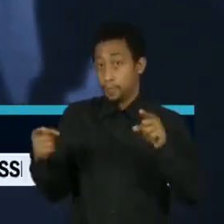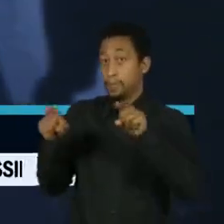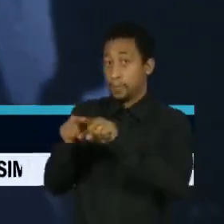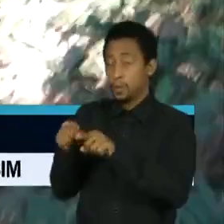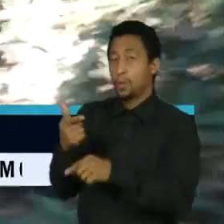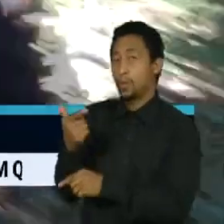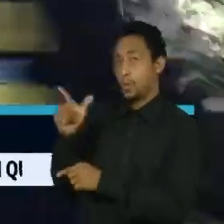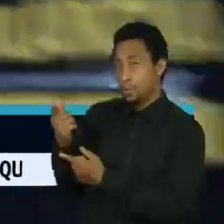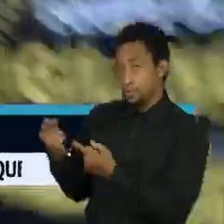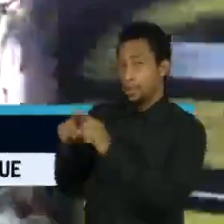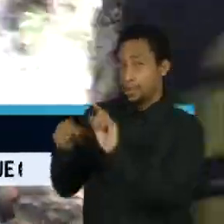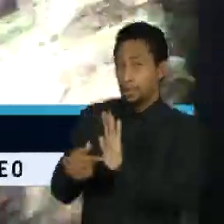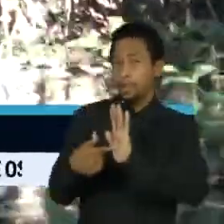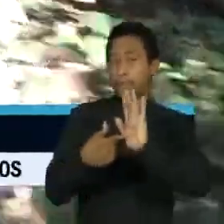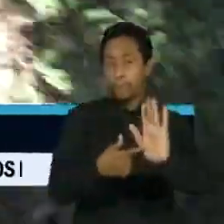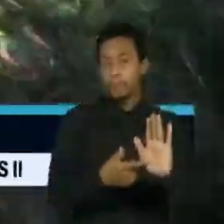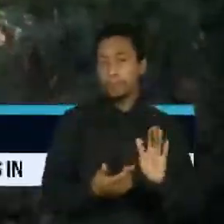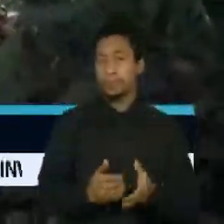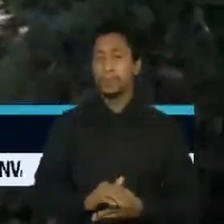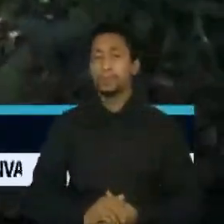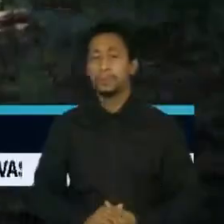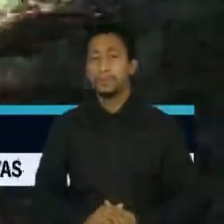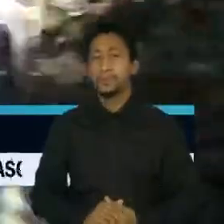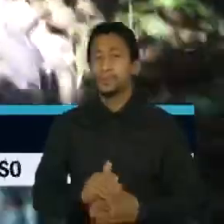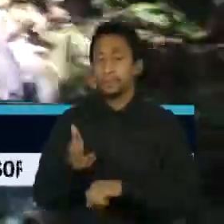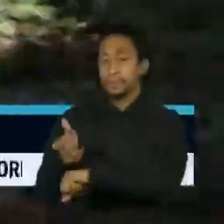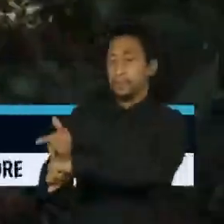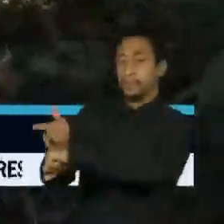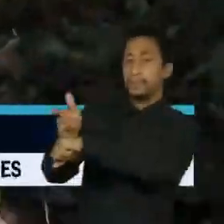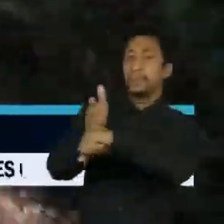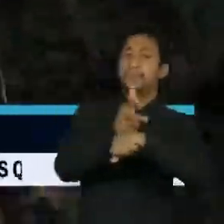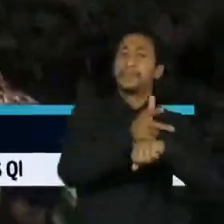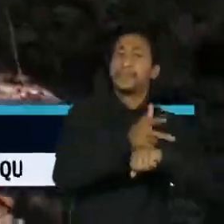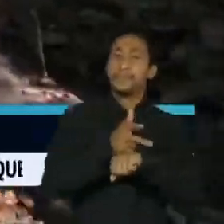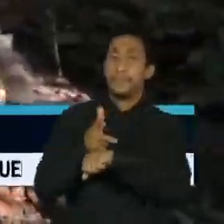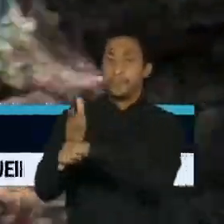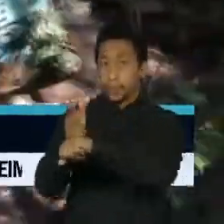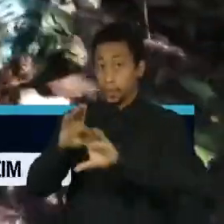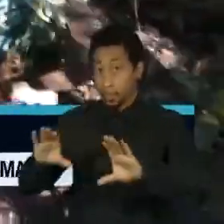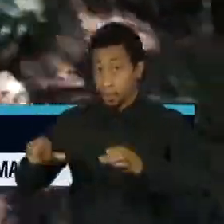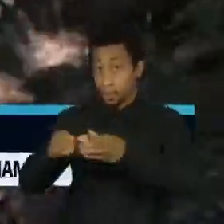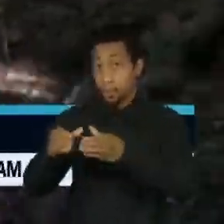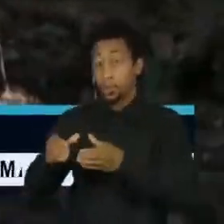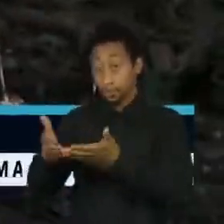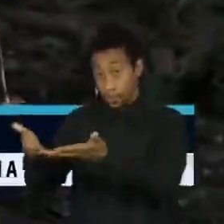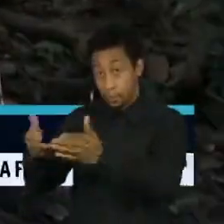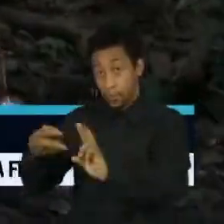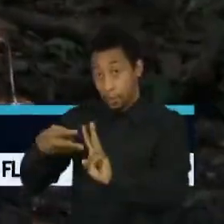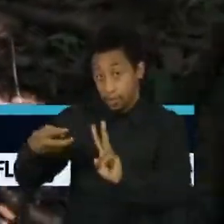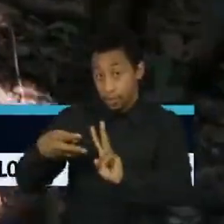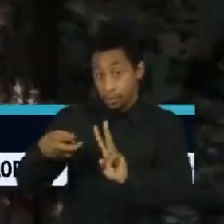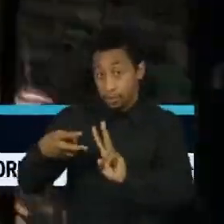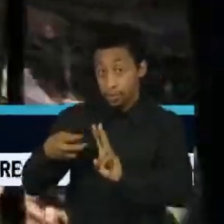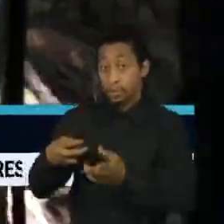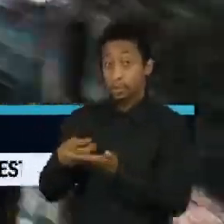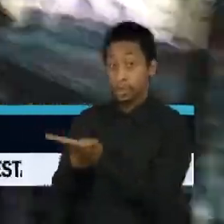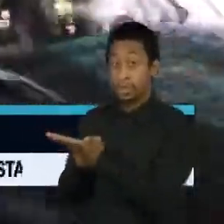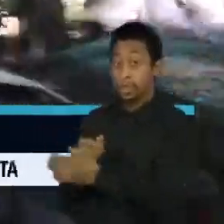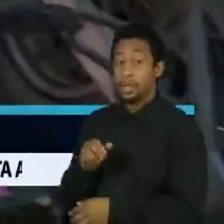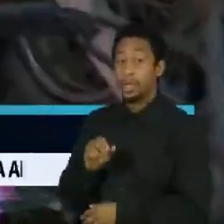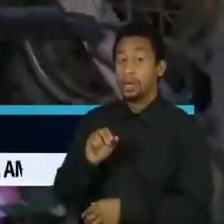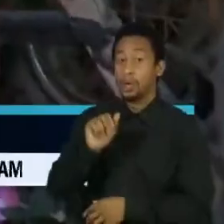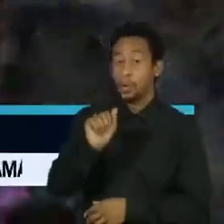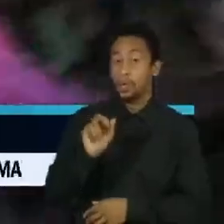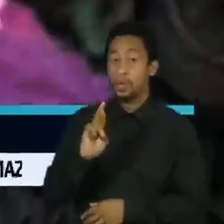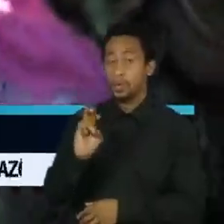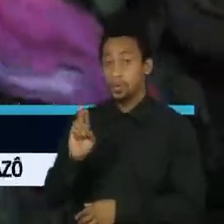Center. As imagens foram gravadas pelos próprios indígenas da etnia Uru-Ewa-Uau, em Rondônia.